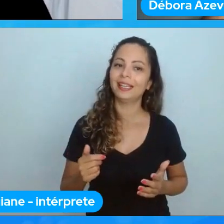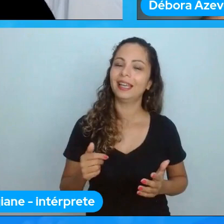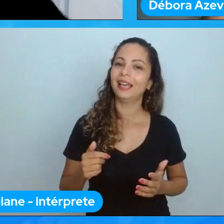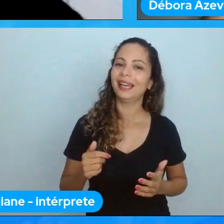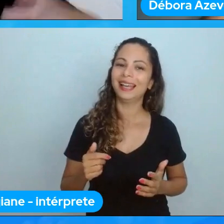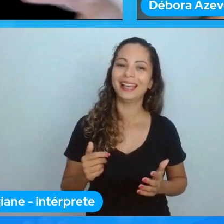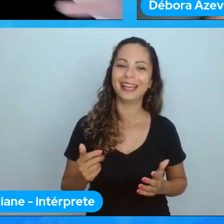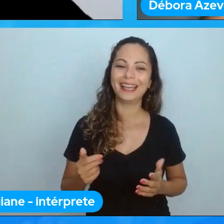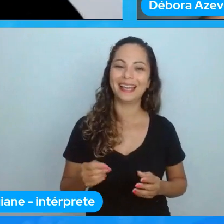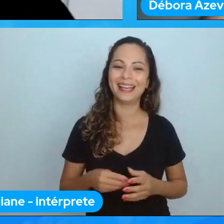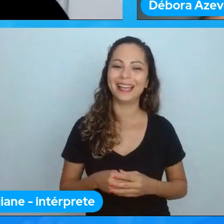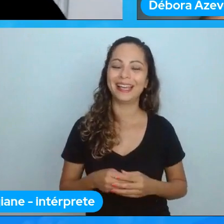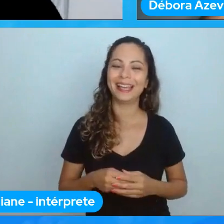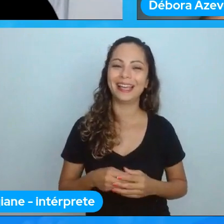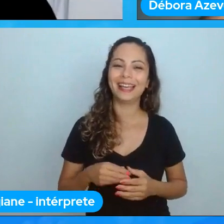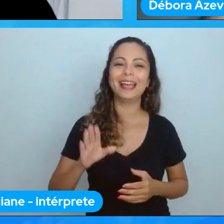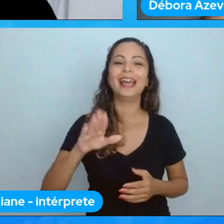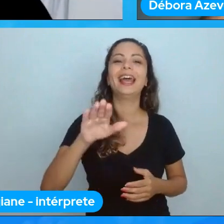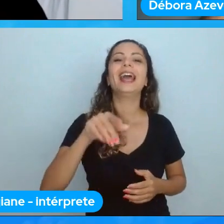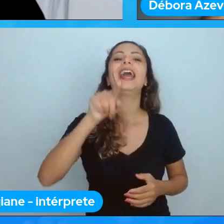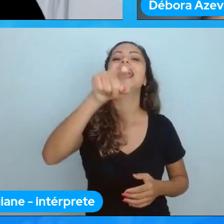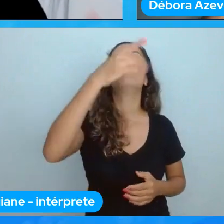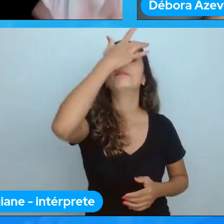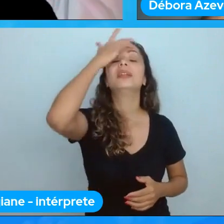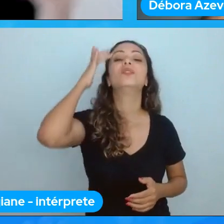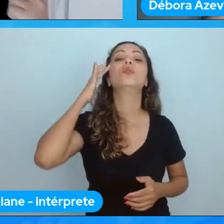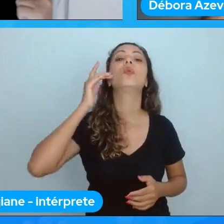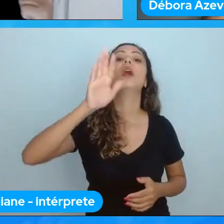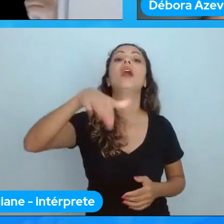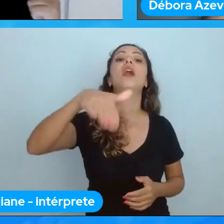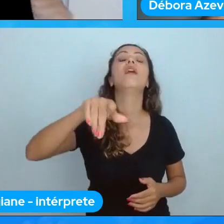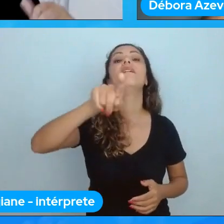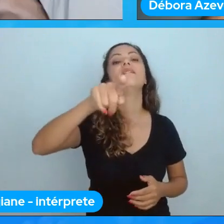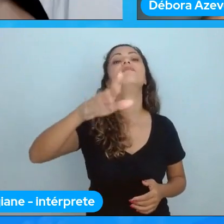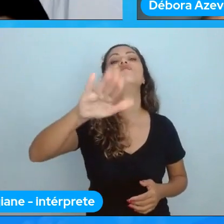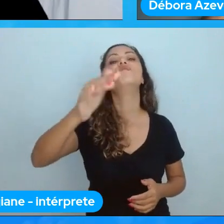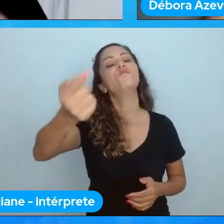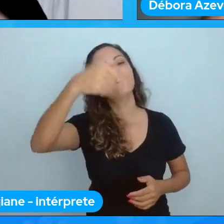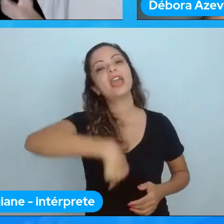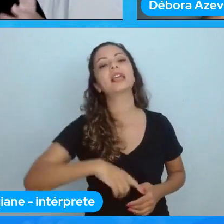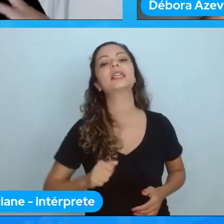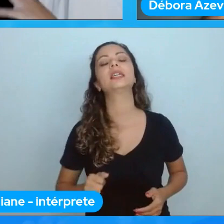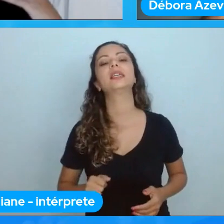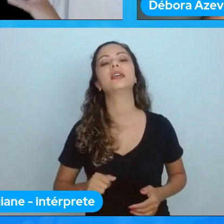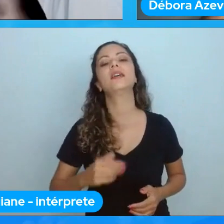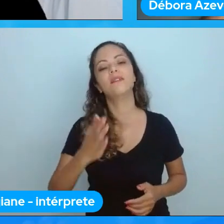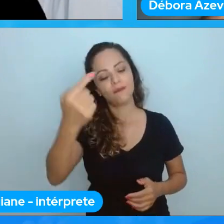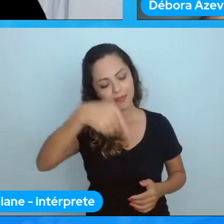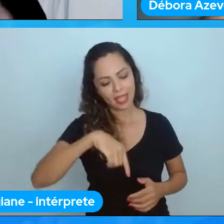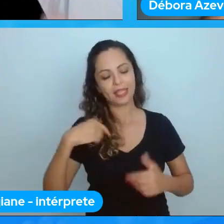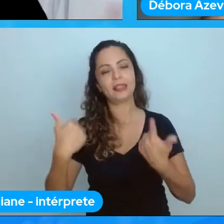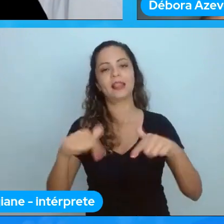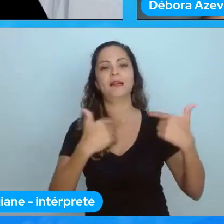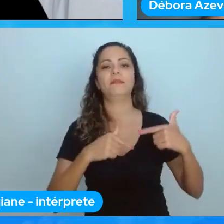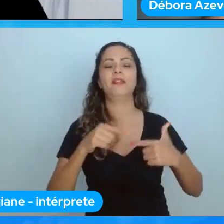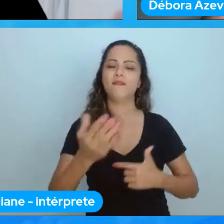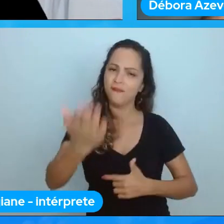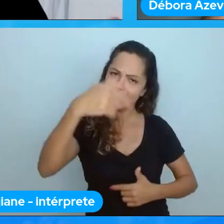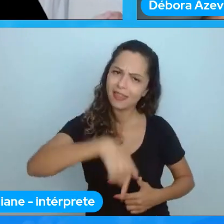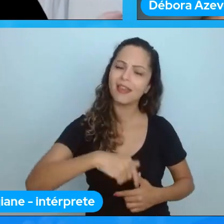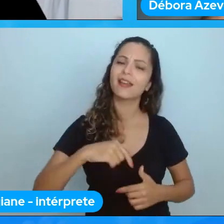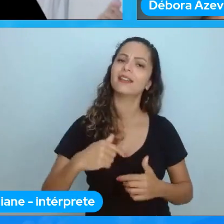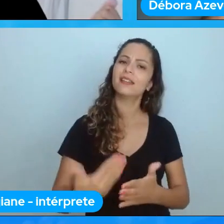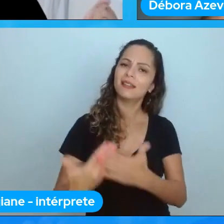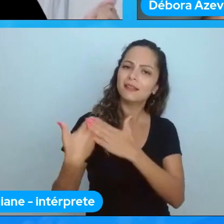mas ei pessoa vem aqui venha contribuir ou então a gente tem esses papéis